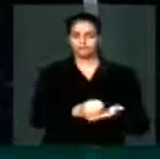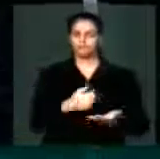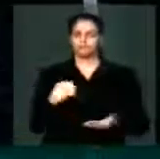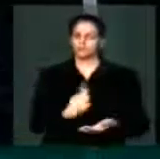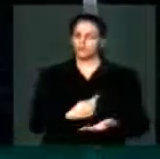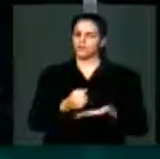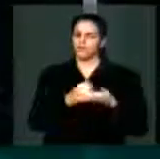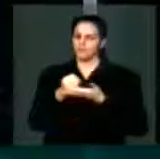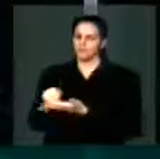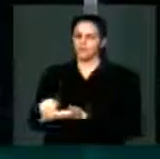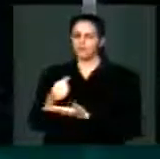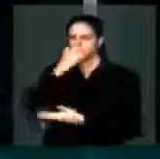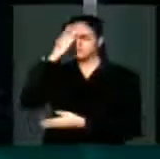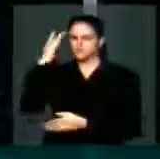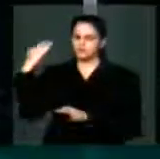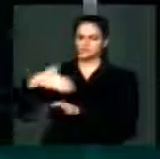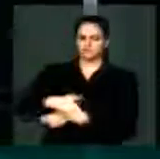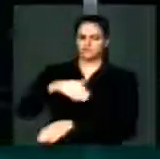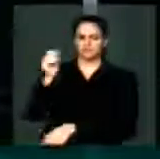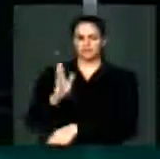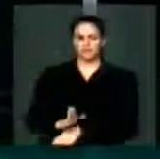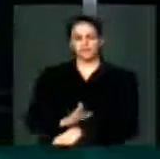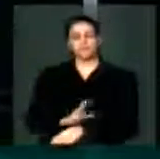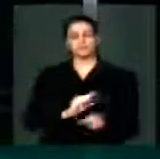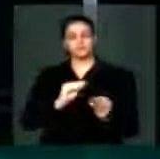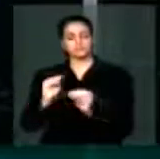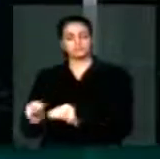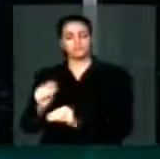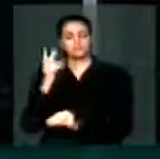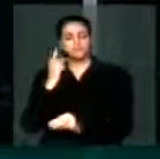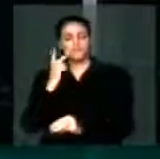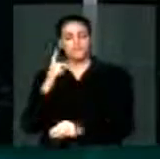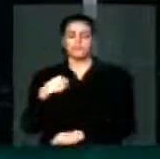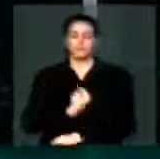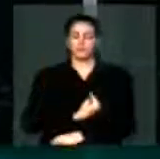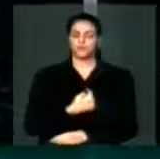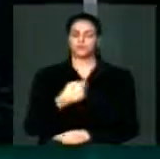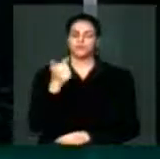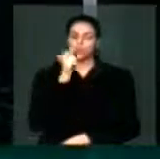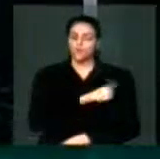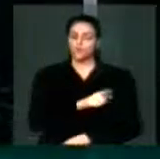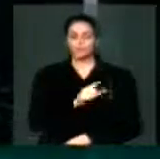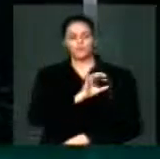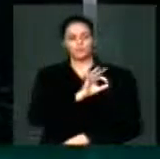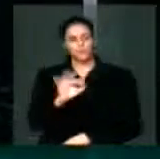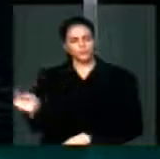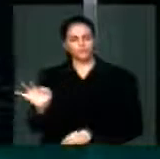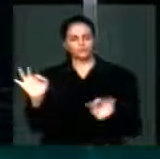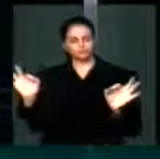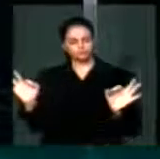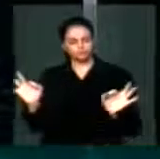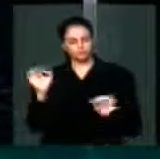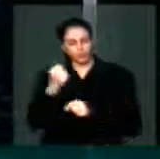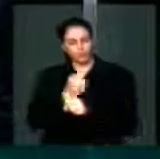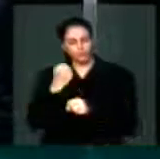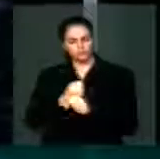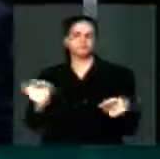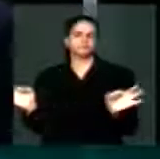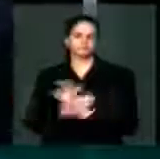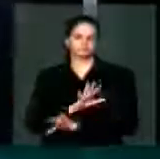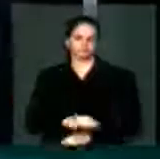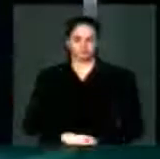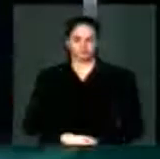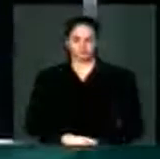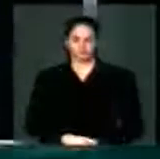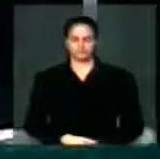e vão se deslocar até o Estado do Ceará para fazer com que nós possamos ter esse grande investimento, através dessa grande parceria.